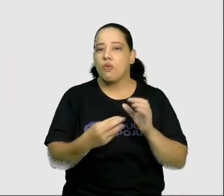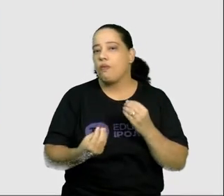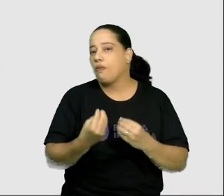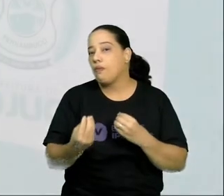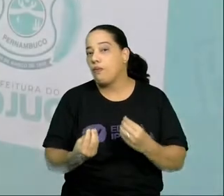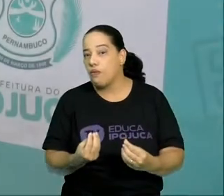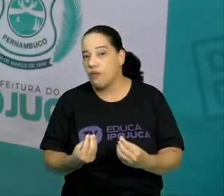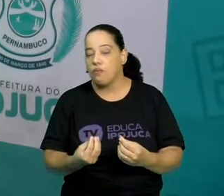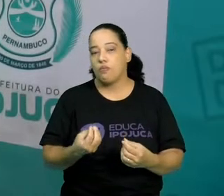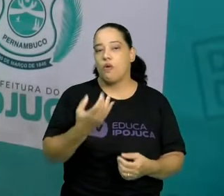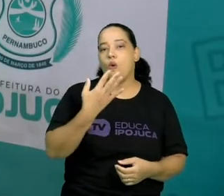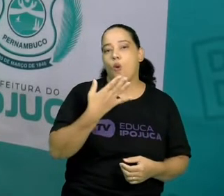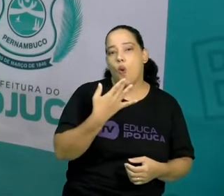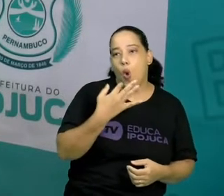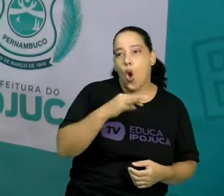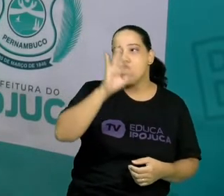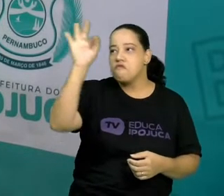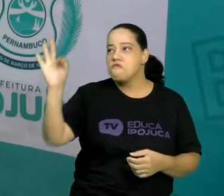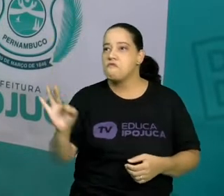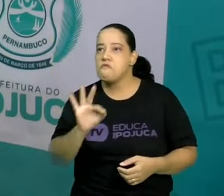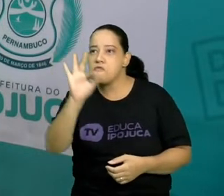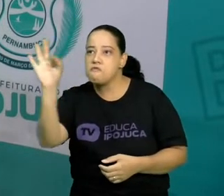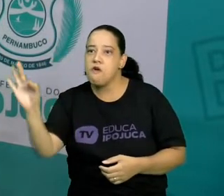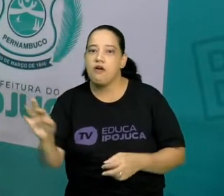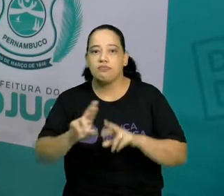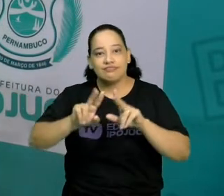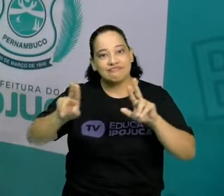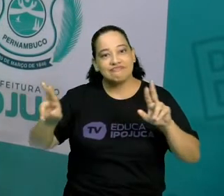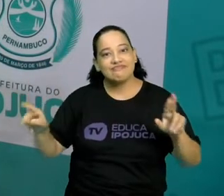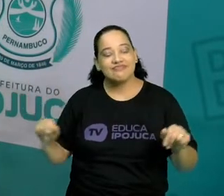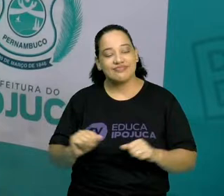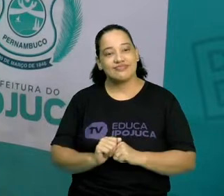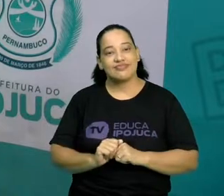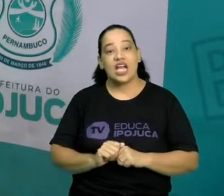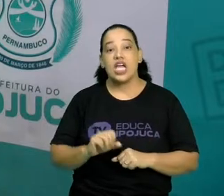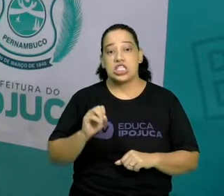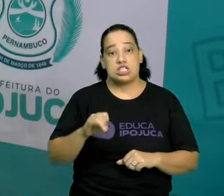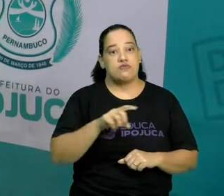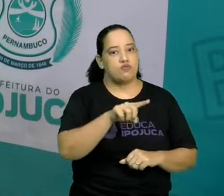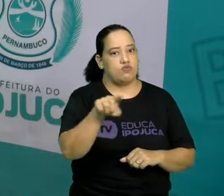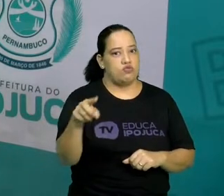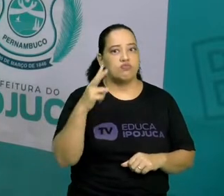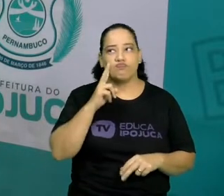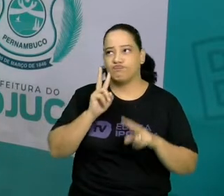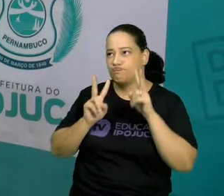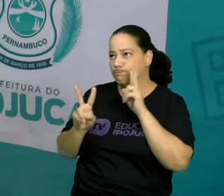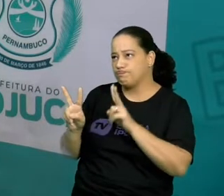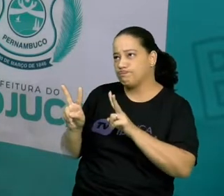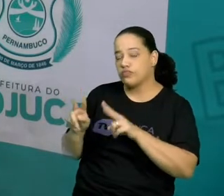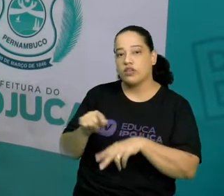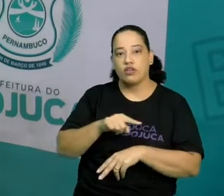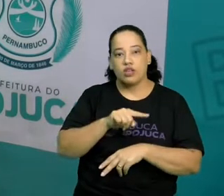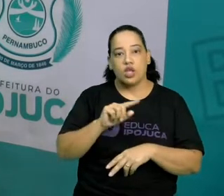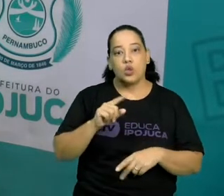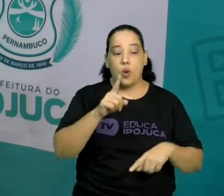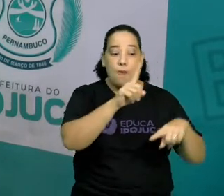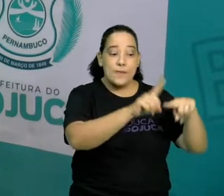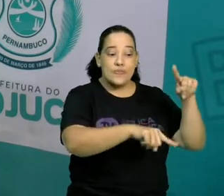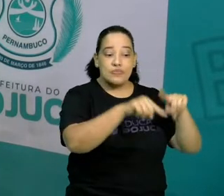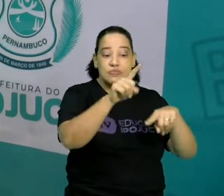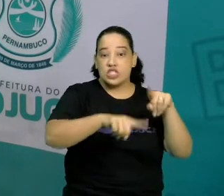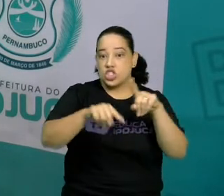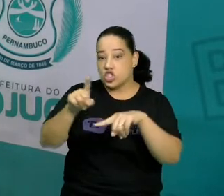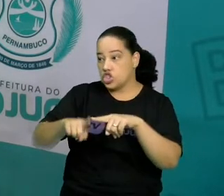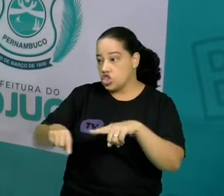e também das formas. Se vocês pararem para observar, todos os objetos que